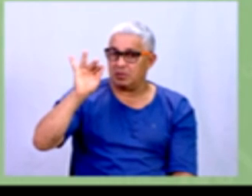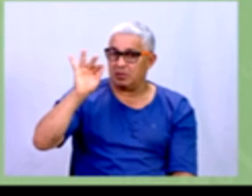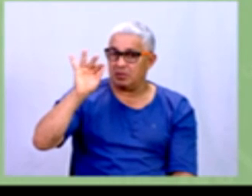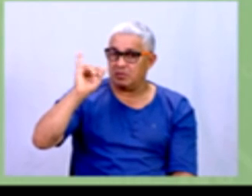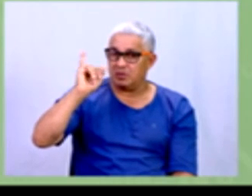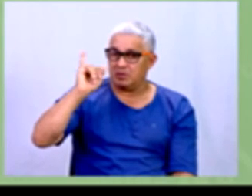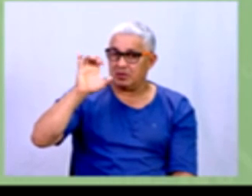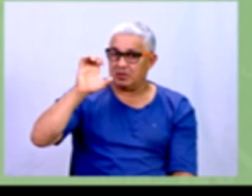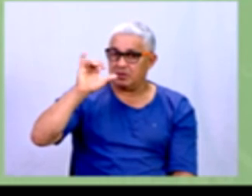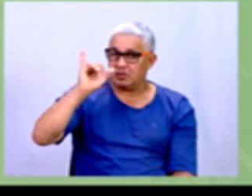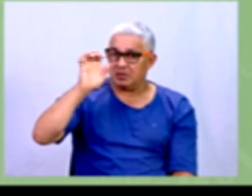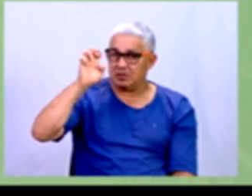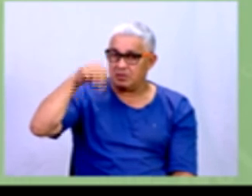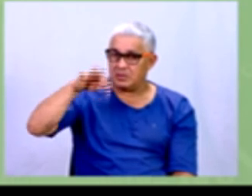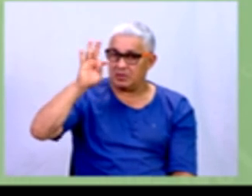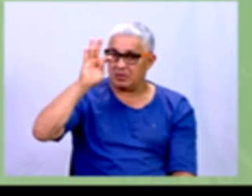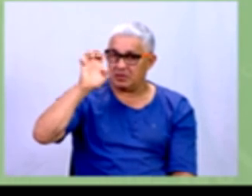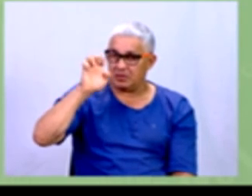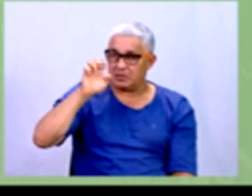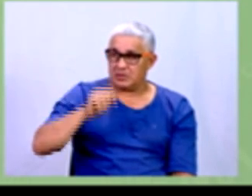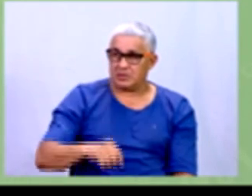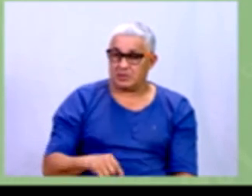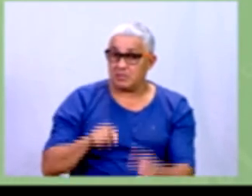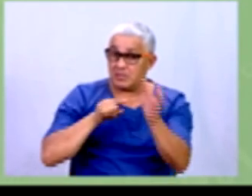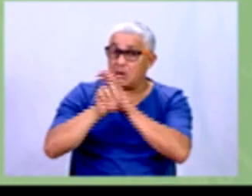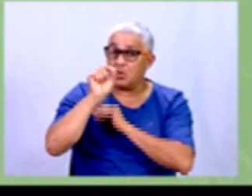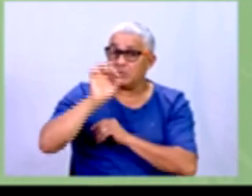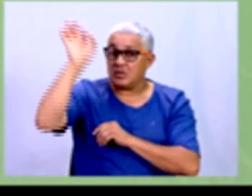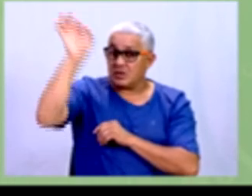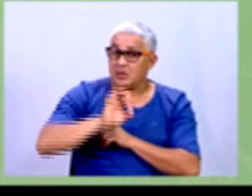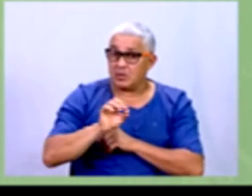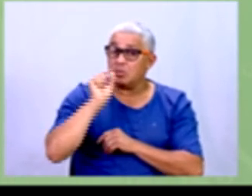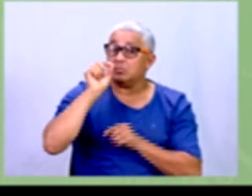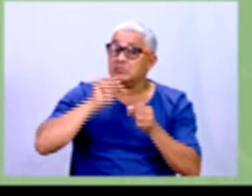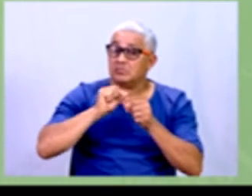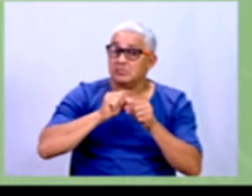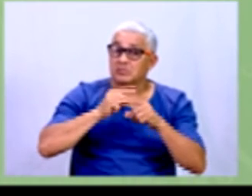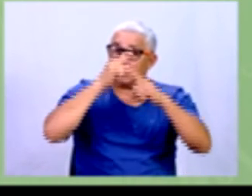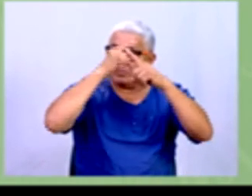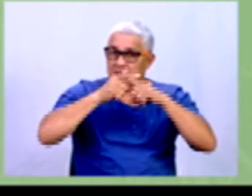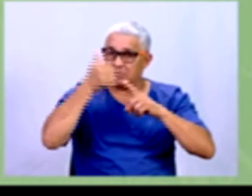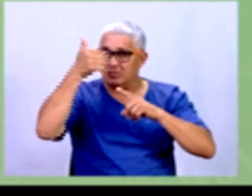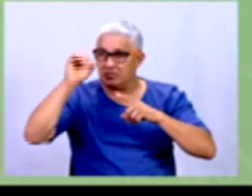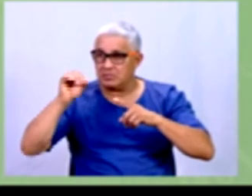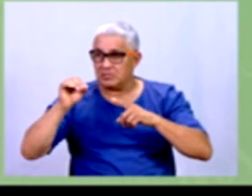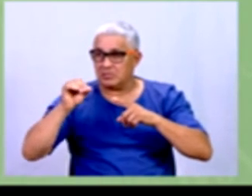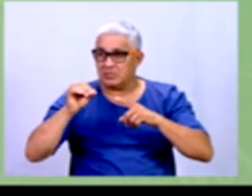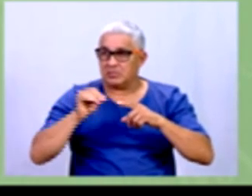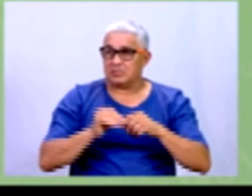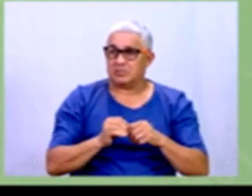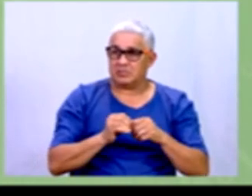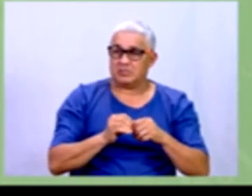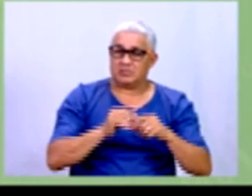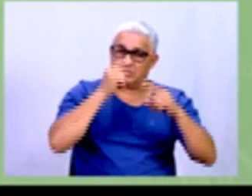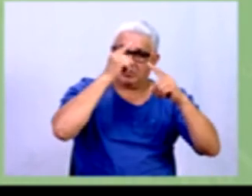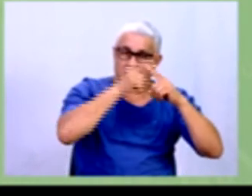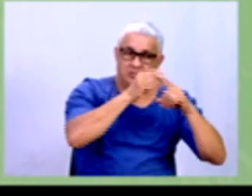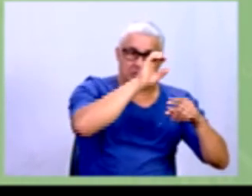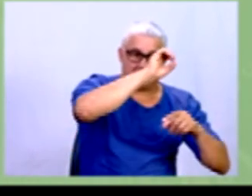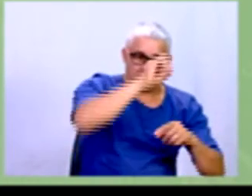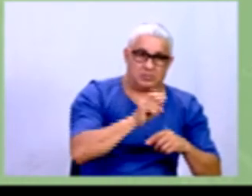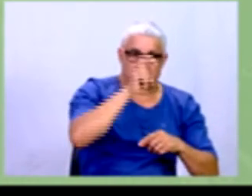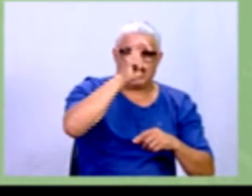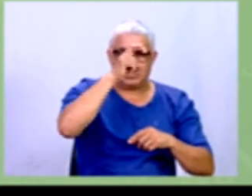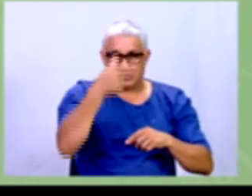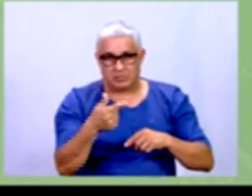perguntando a porcentagem. O que a gente faz? Multiplica por 100. Pega o coeficiente e faz vezes 100. E a gente vai ter